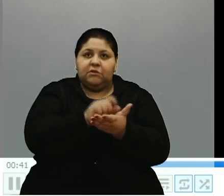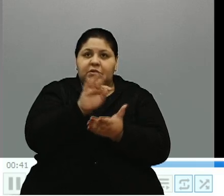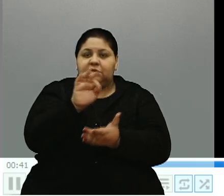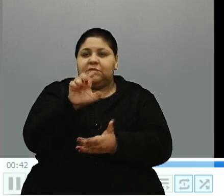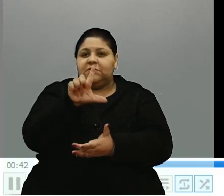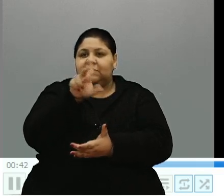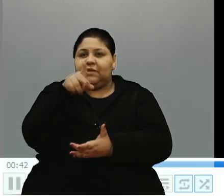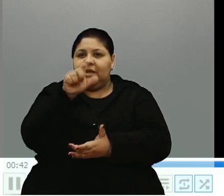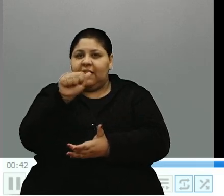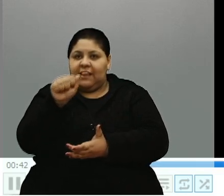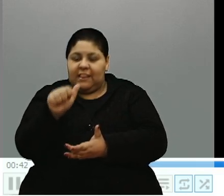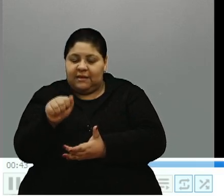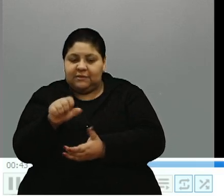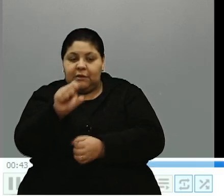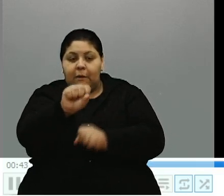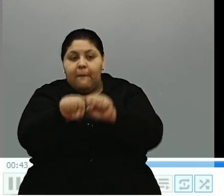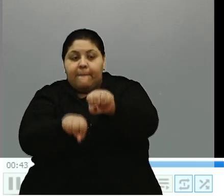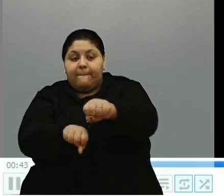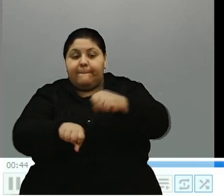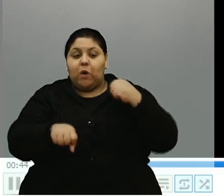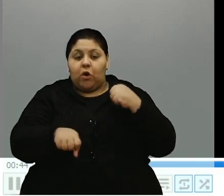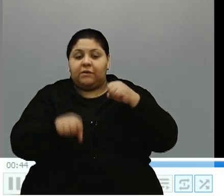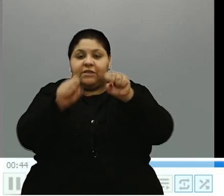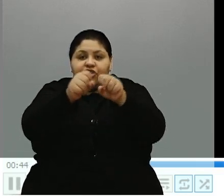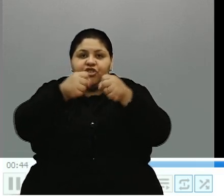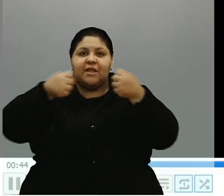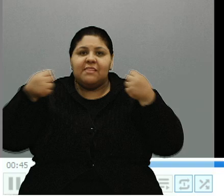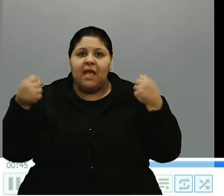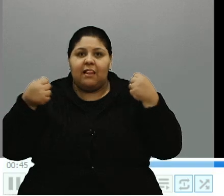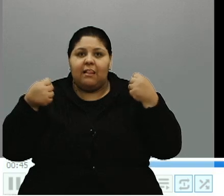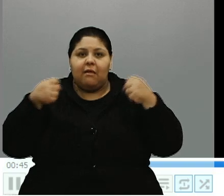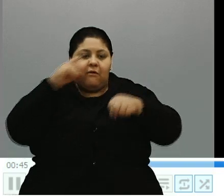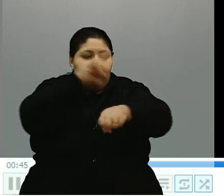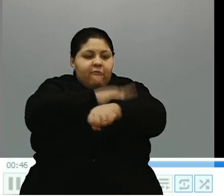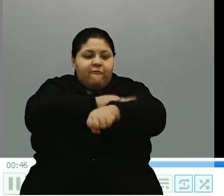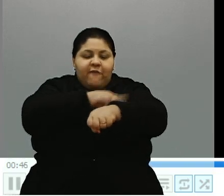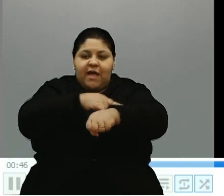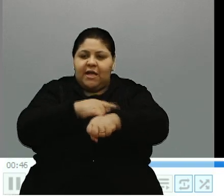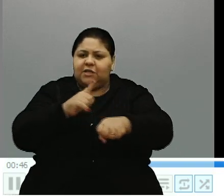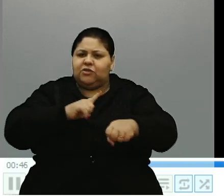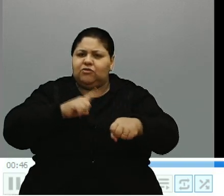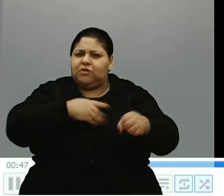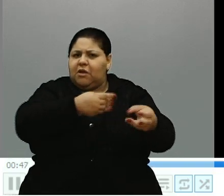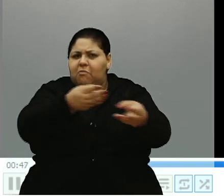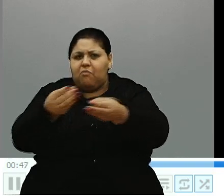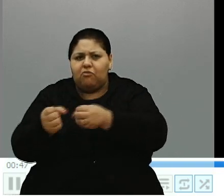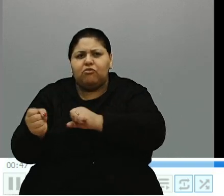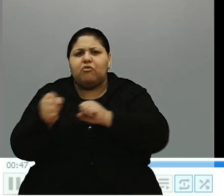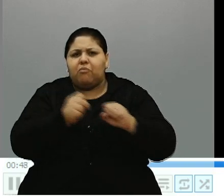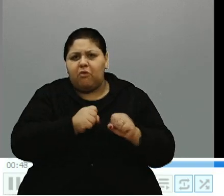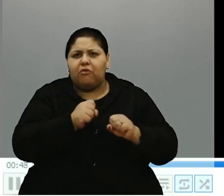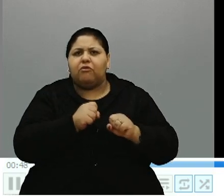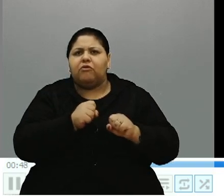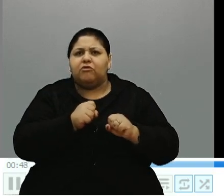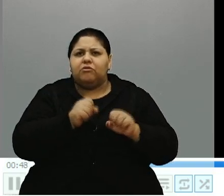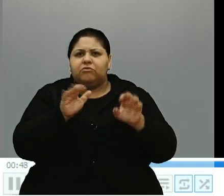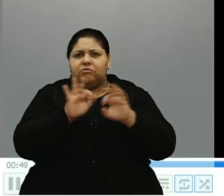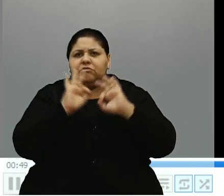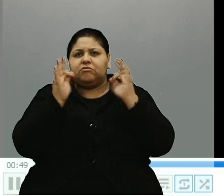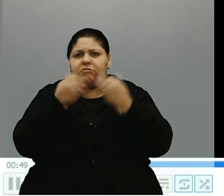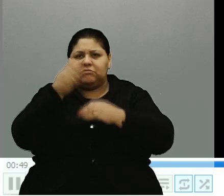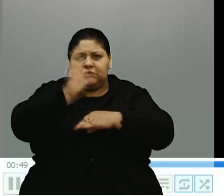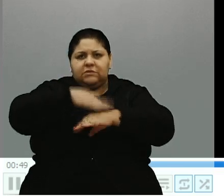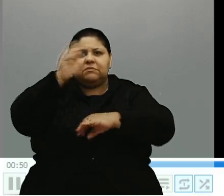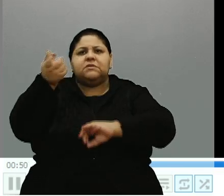portas, janelas, vasos, pisos. Tem muito material que pode servir às famílias que mais